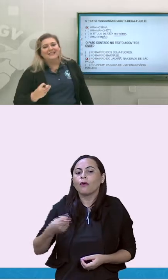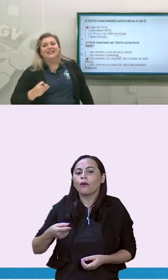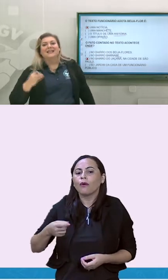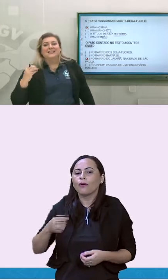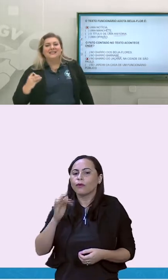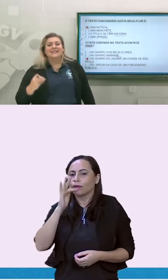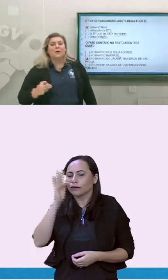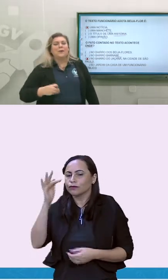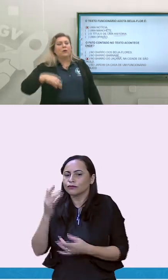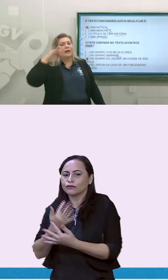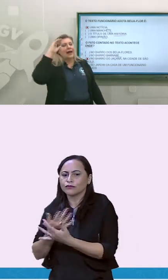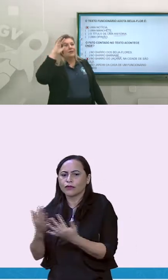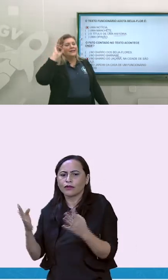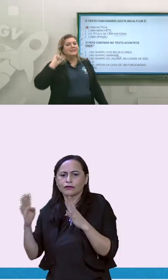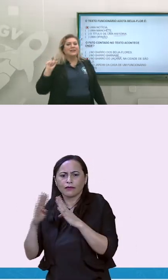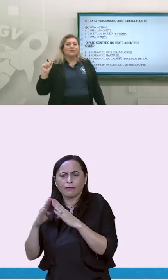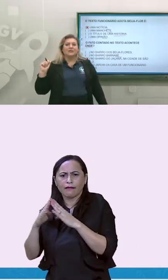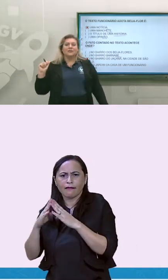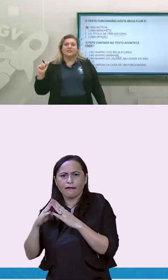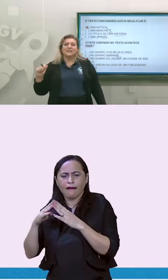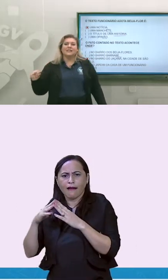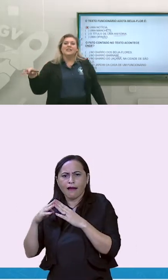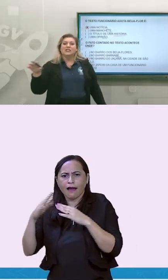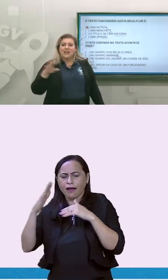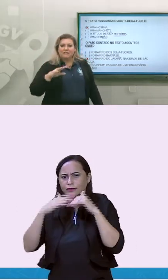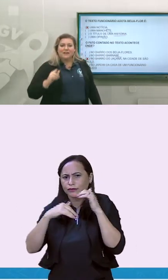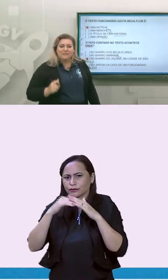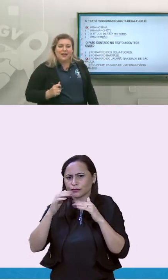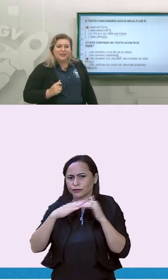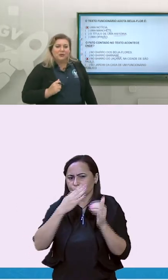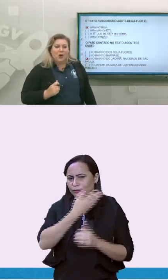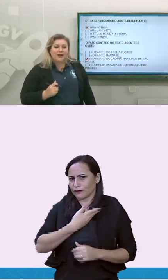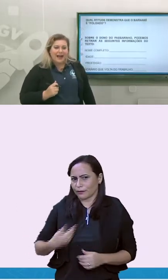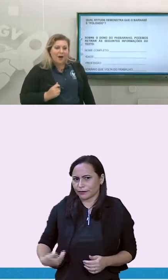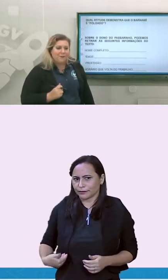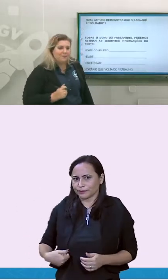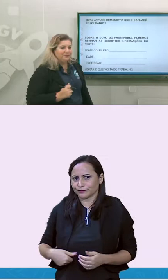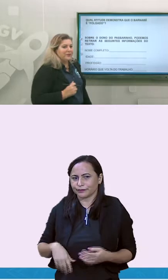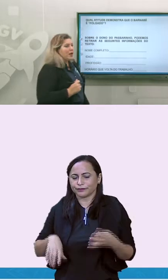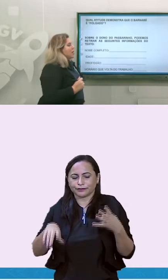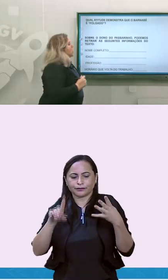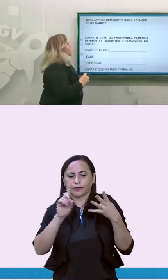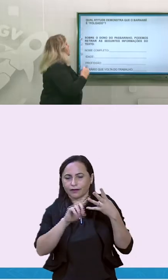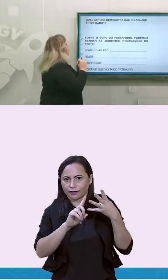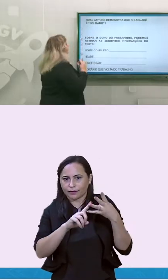cidade de São Paulo. Lá no início da nossa notícia, já vem falando o local.